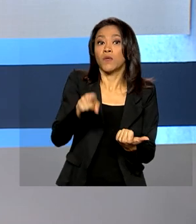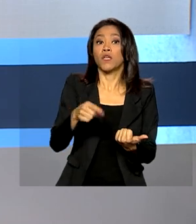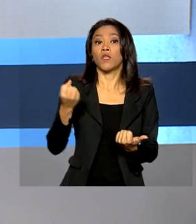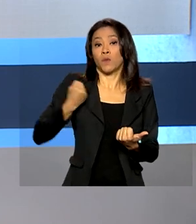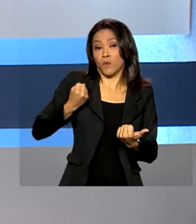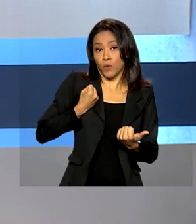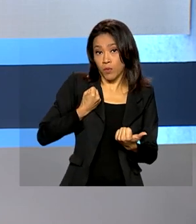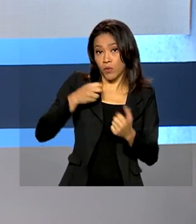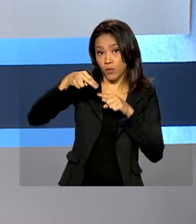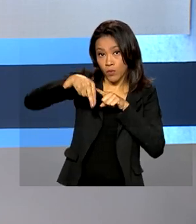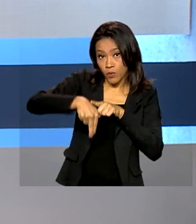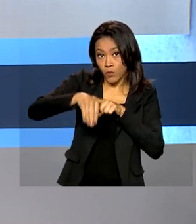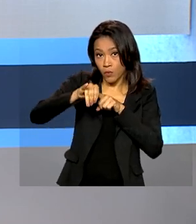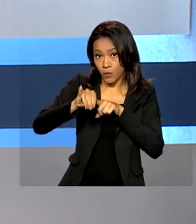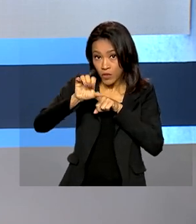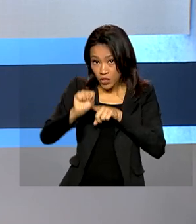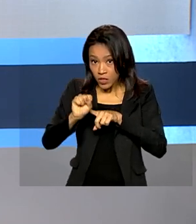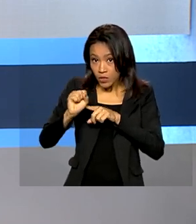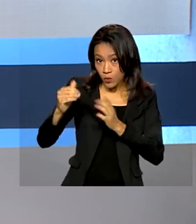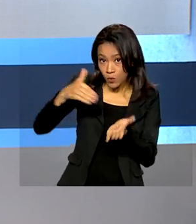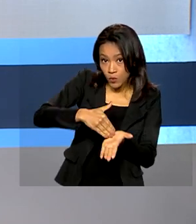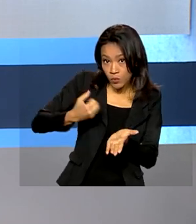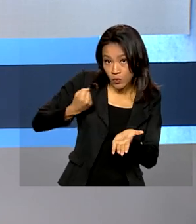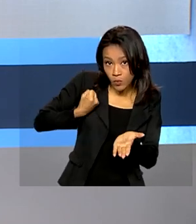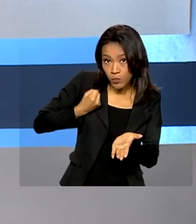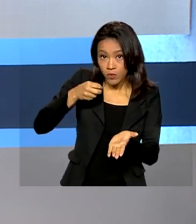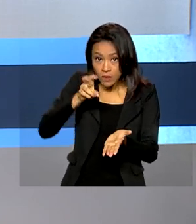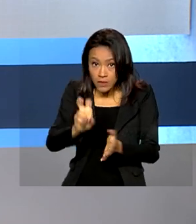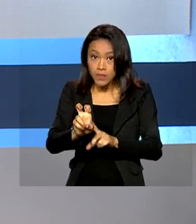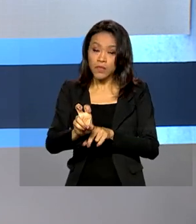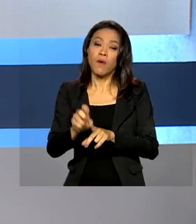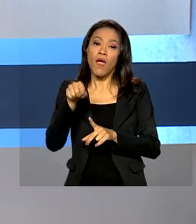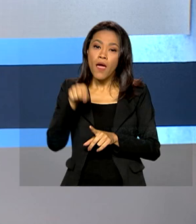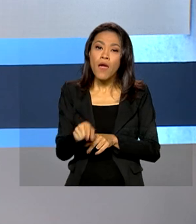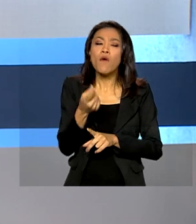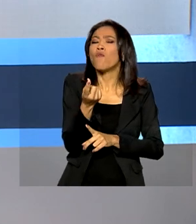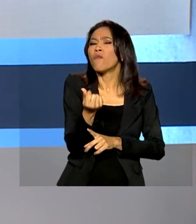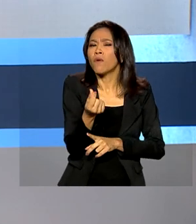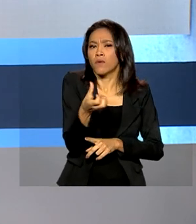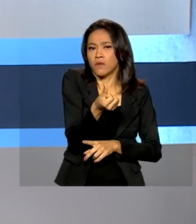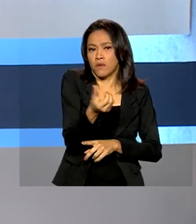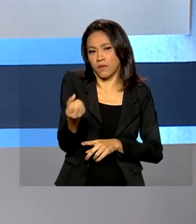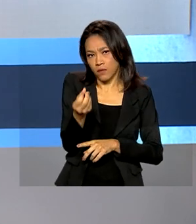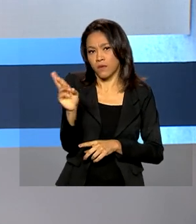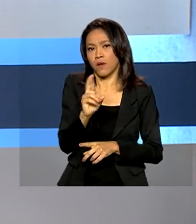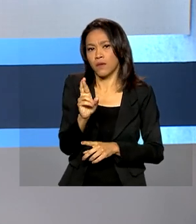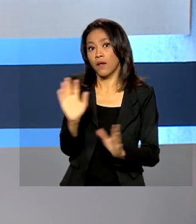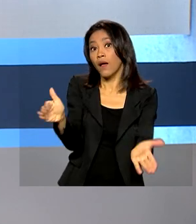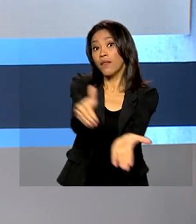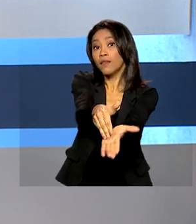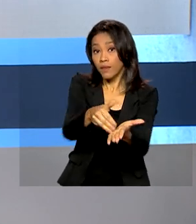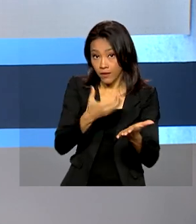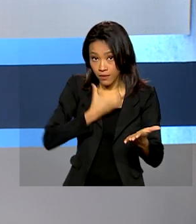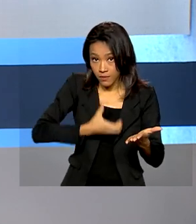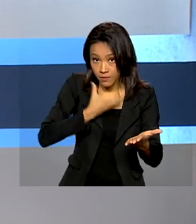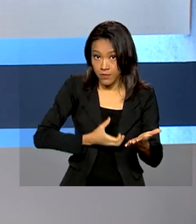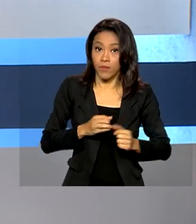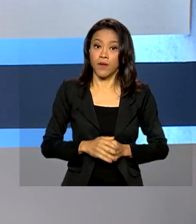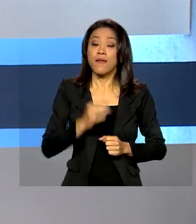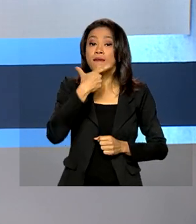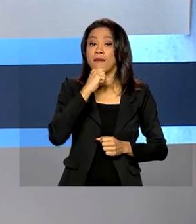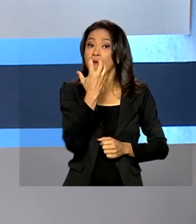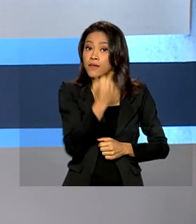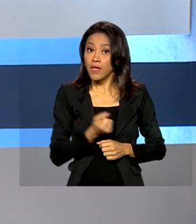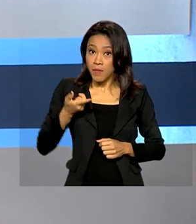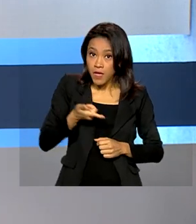Unis Final 5. Esta é a segunda parcela com valor mínimo de R$ 600,00, que vai até dezembro. Quem recebe o